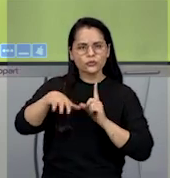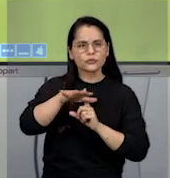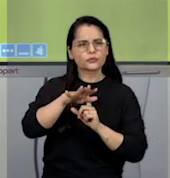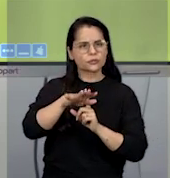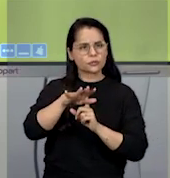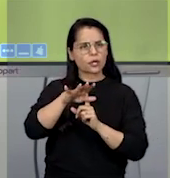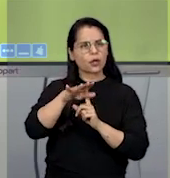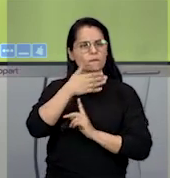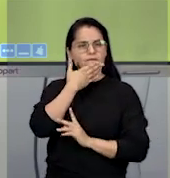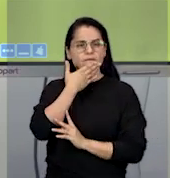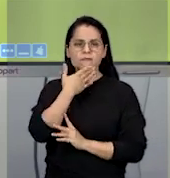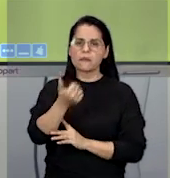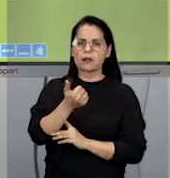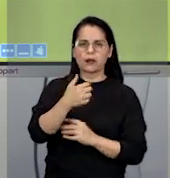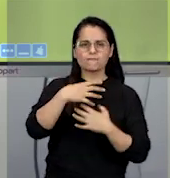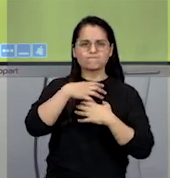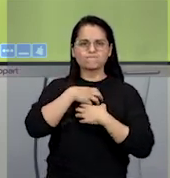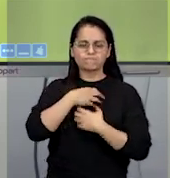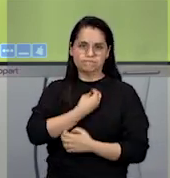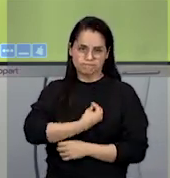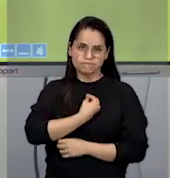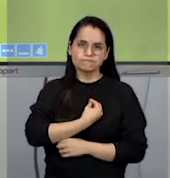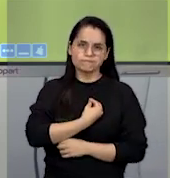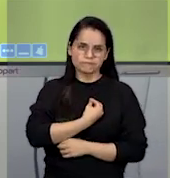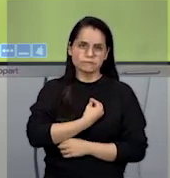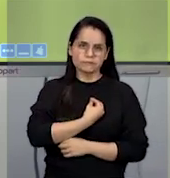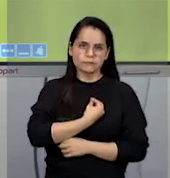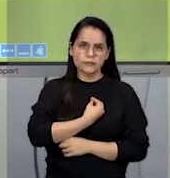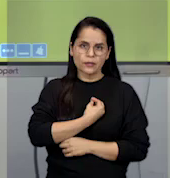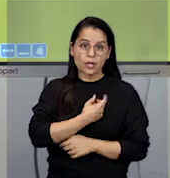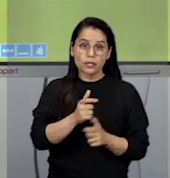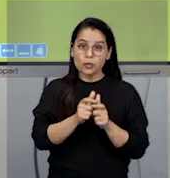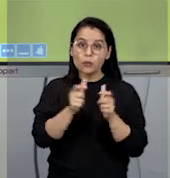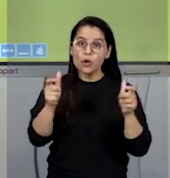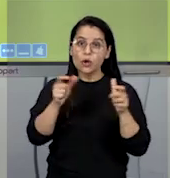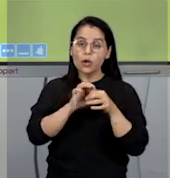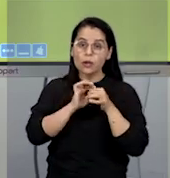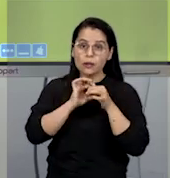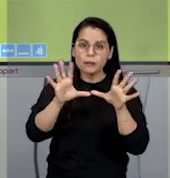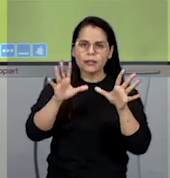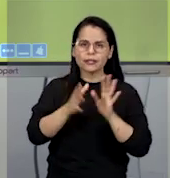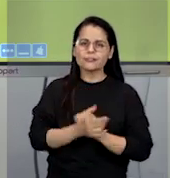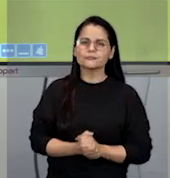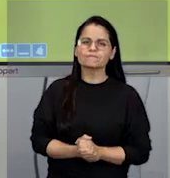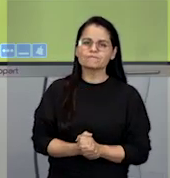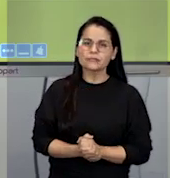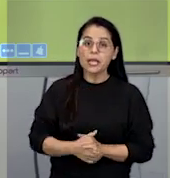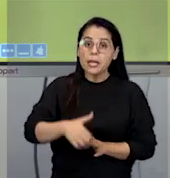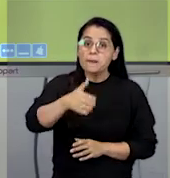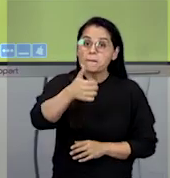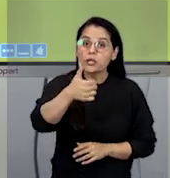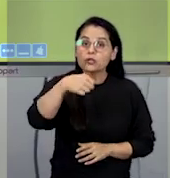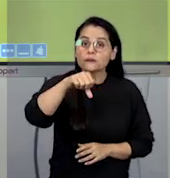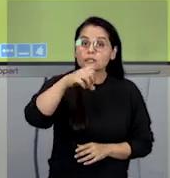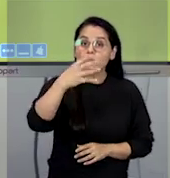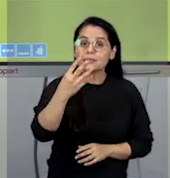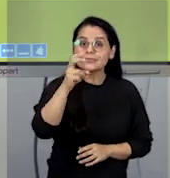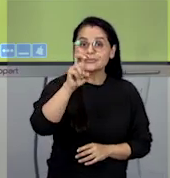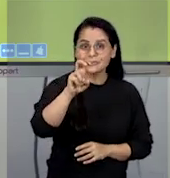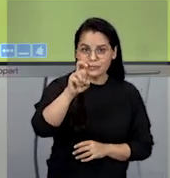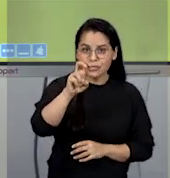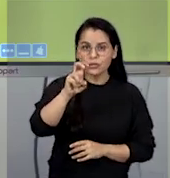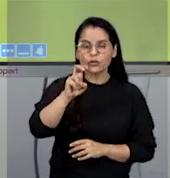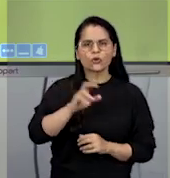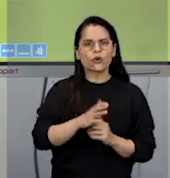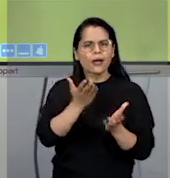melhores condições de vida, numa maior liberdade. Gente, isso foi em 1945. Foi